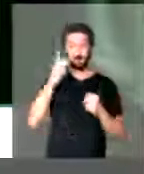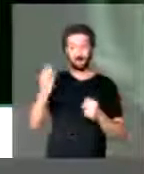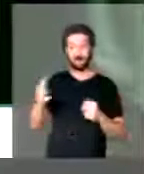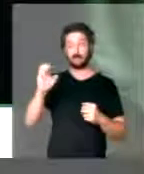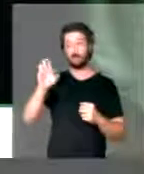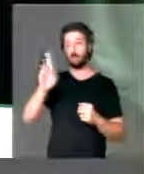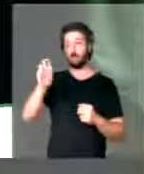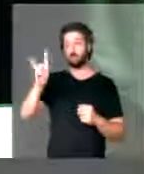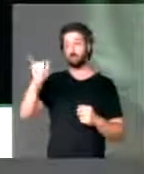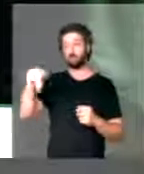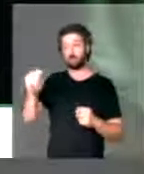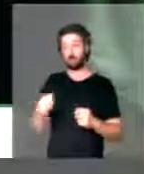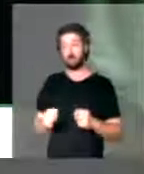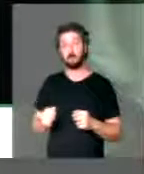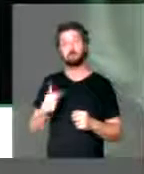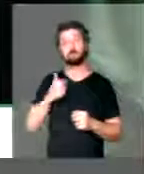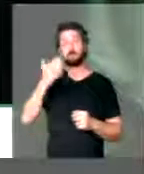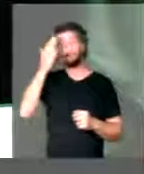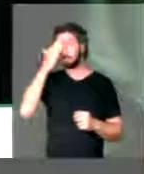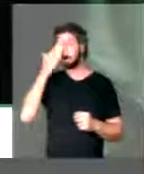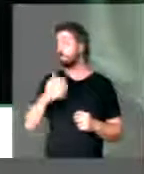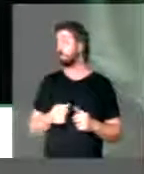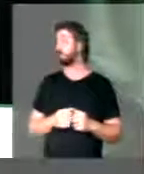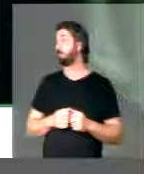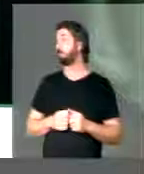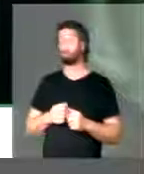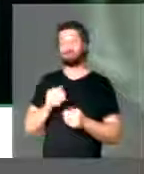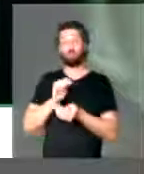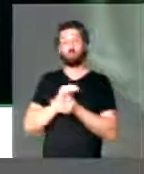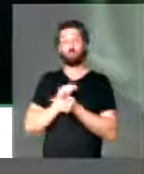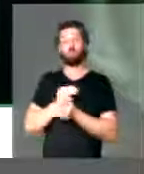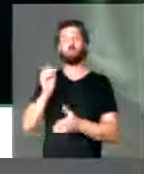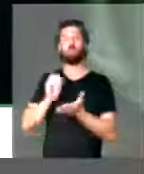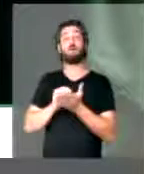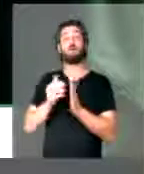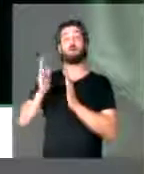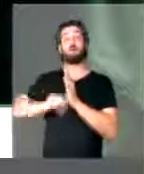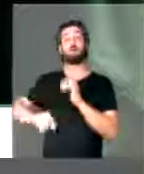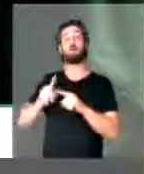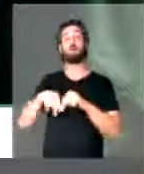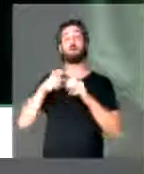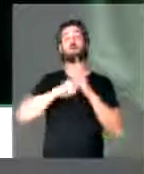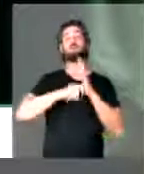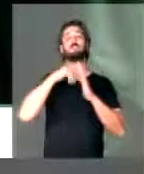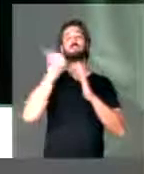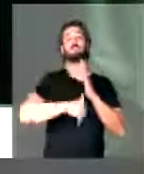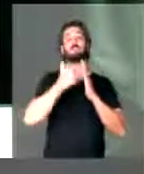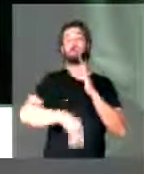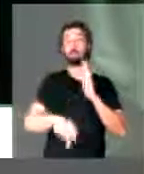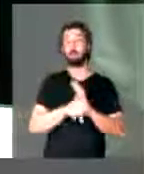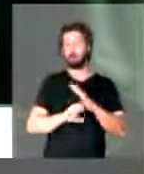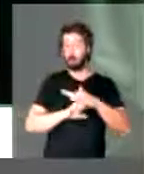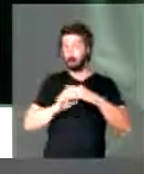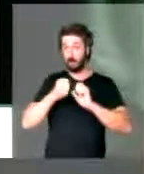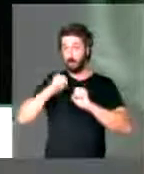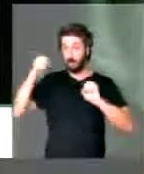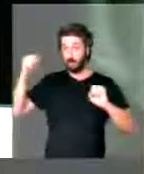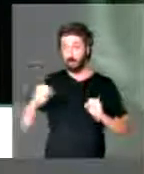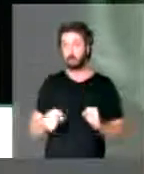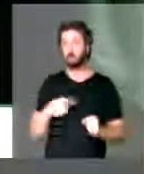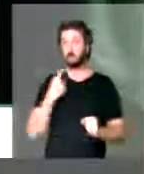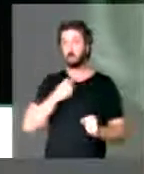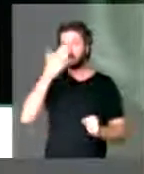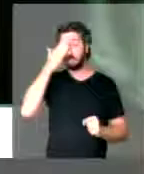Nós temos que saber quanto que o fundo deixou de arrecadar com as desonerações das grandes empresas. Nós